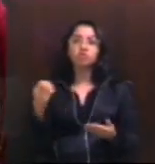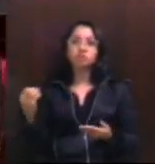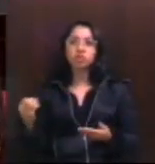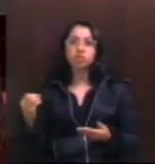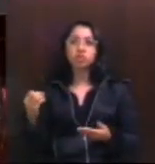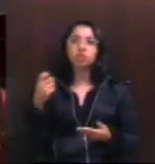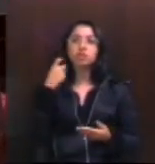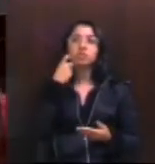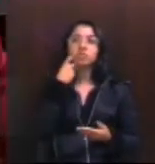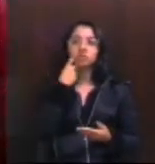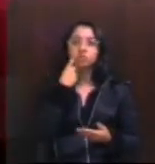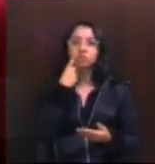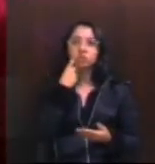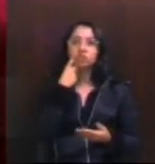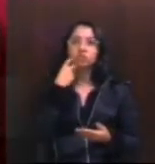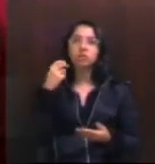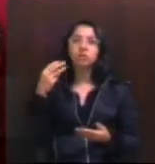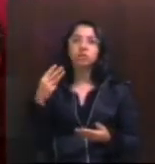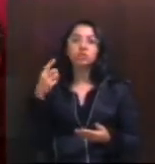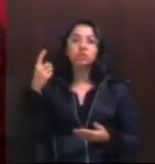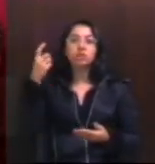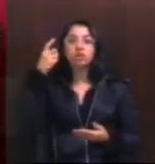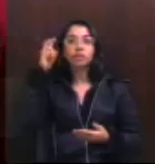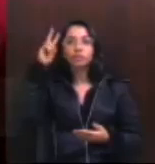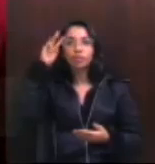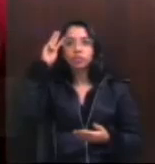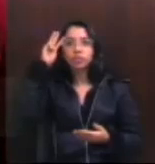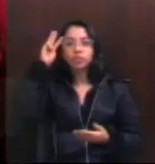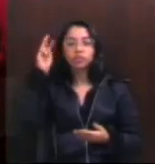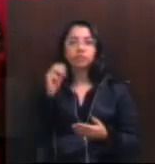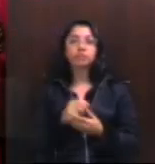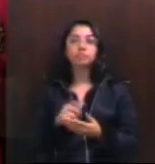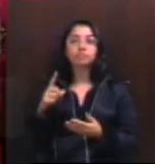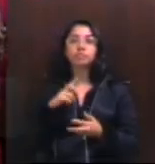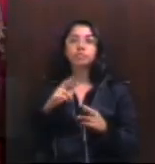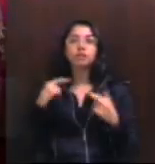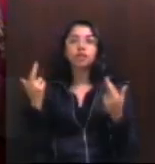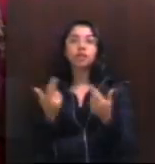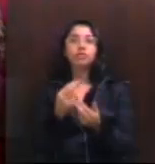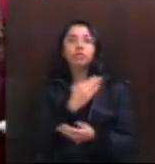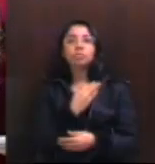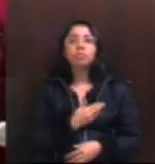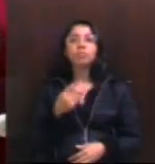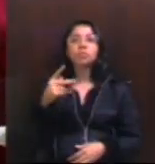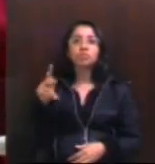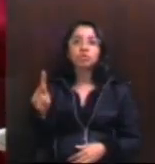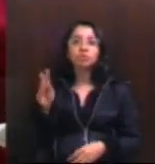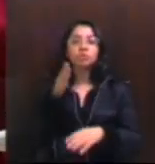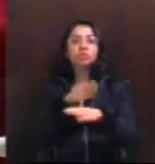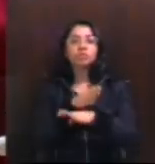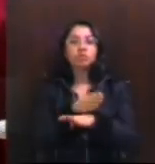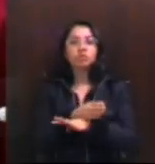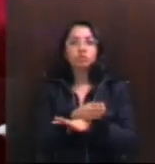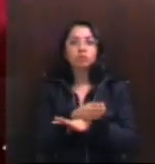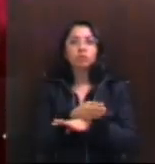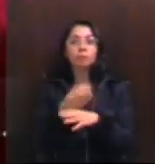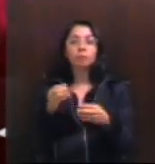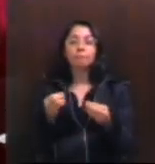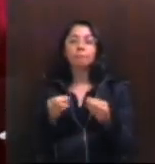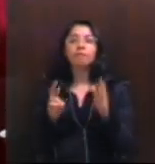-feira, dia 31, terça. Dia 30, segunda-feira, me aproveito aqui, teremos audiência pública, onde tu é uma das partícipes como